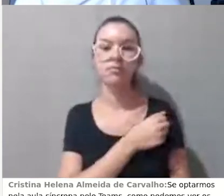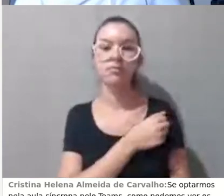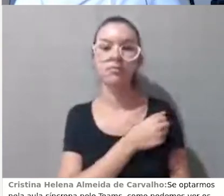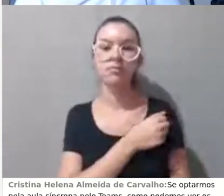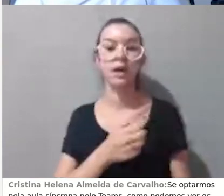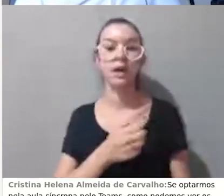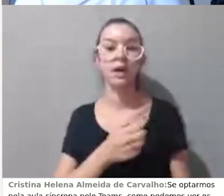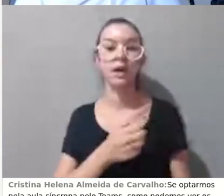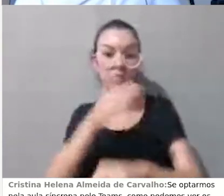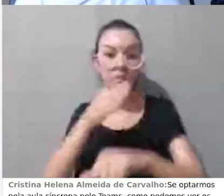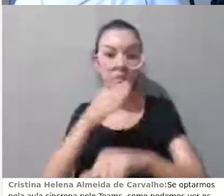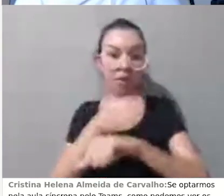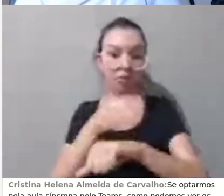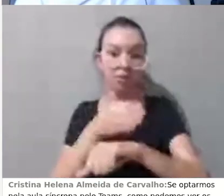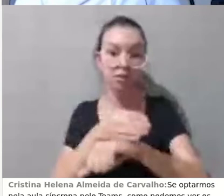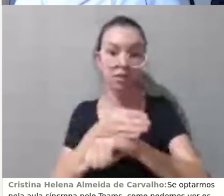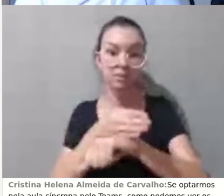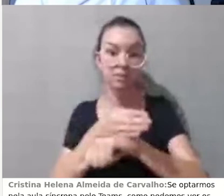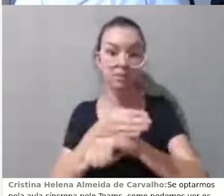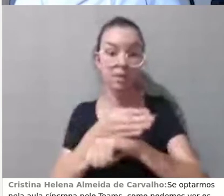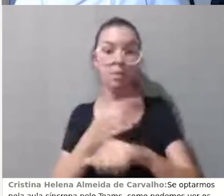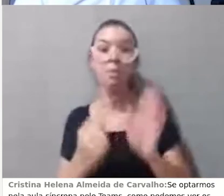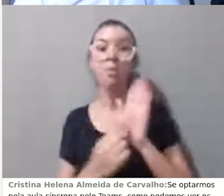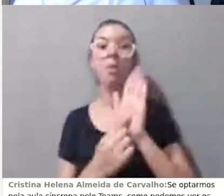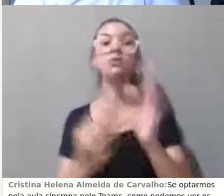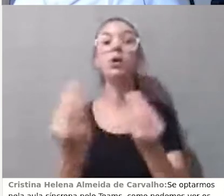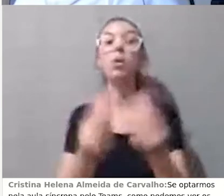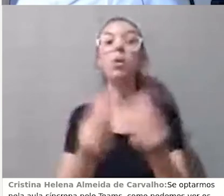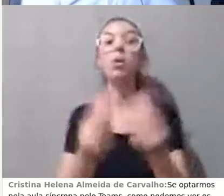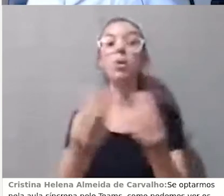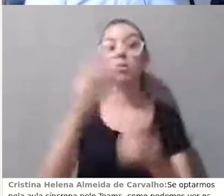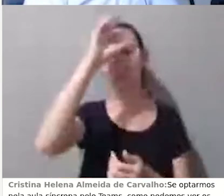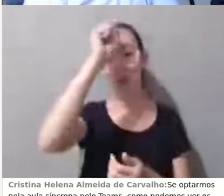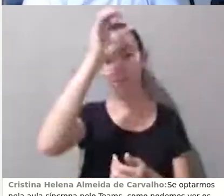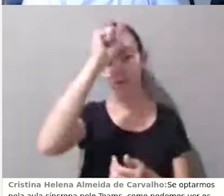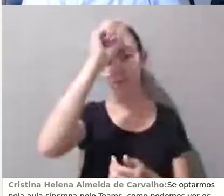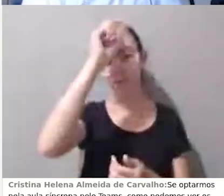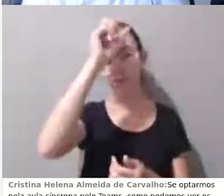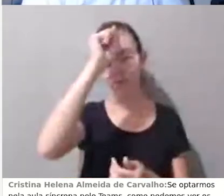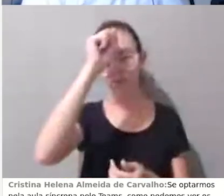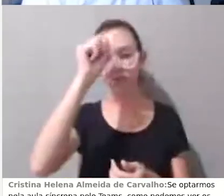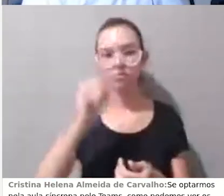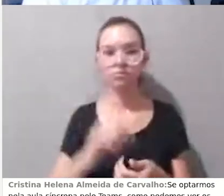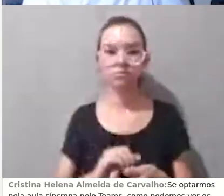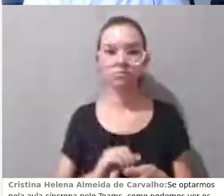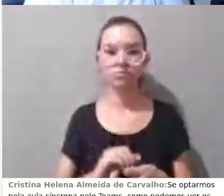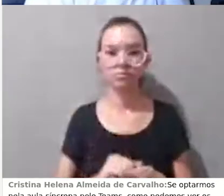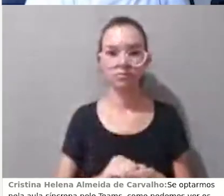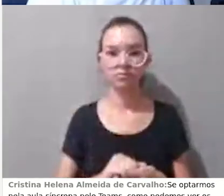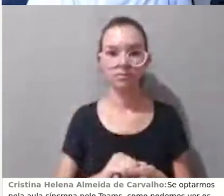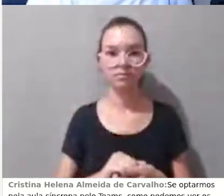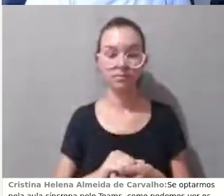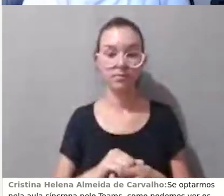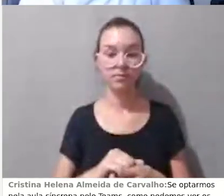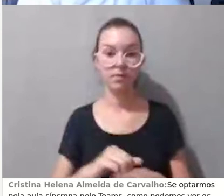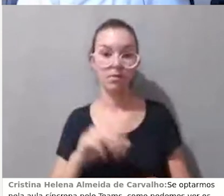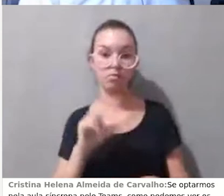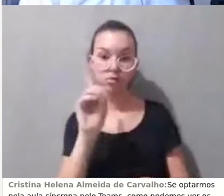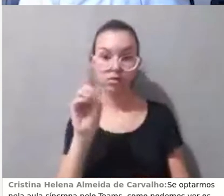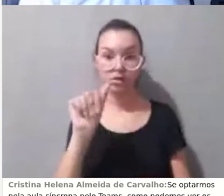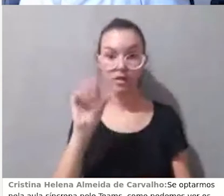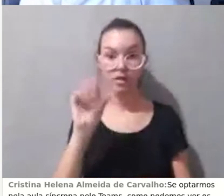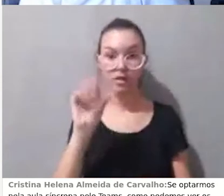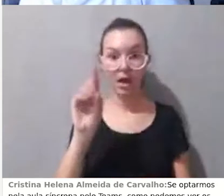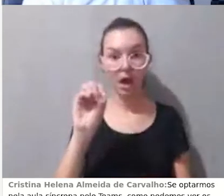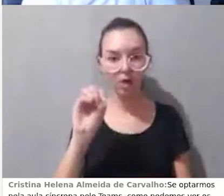expressa como eles aprendem, então assim, a mineração de dados, ela é um recurso, né,